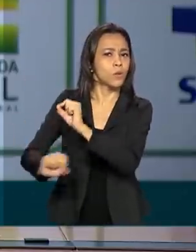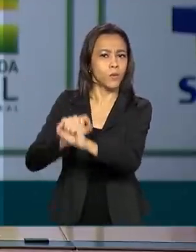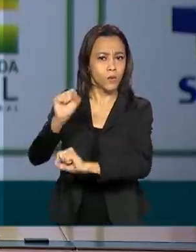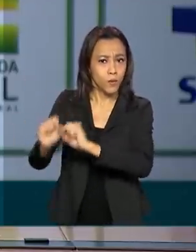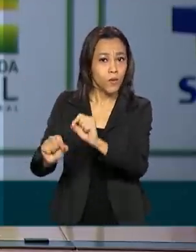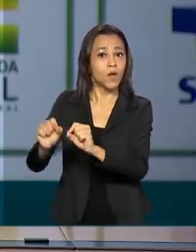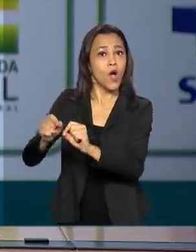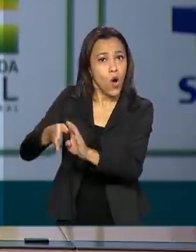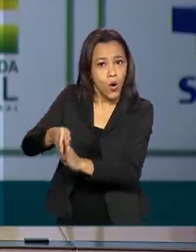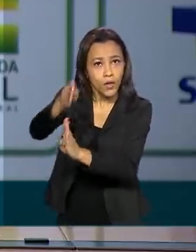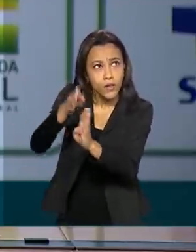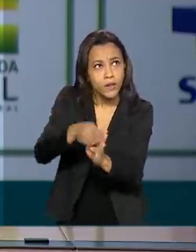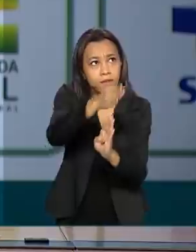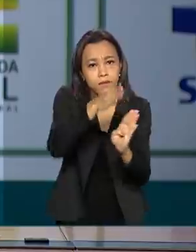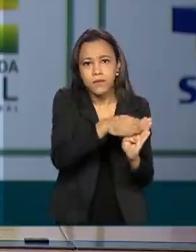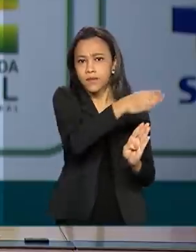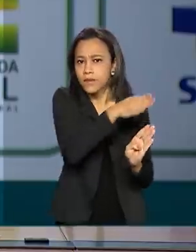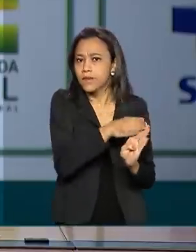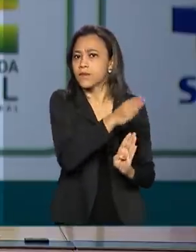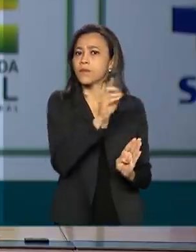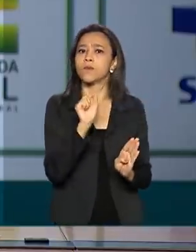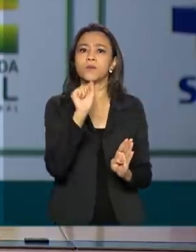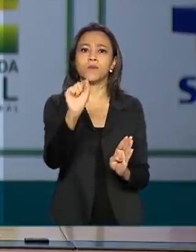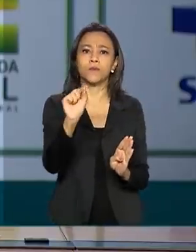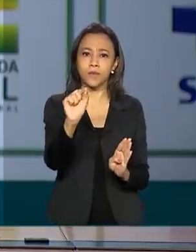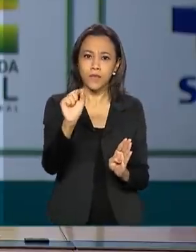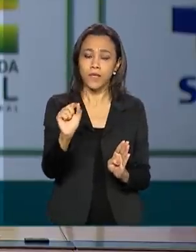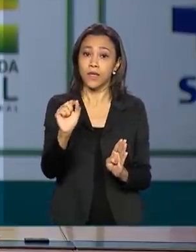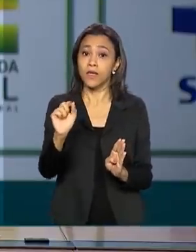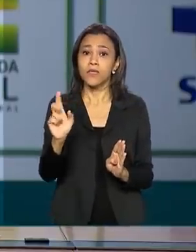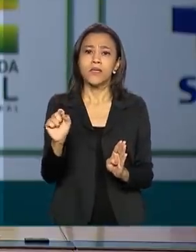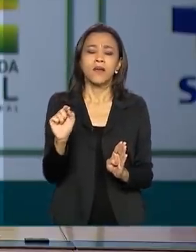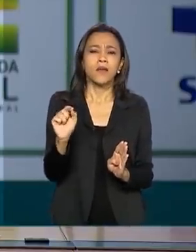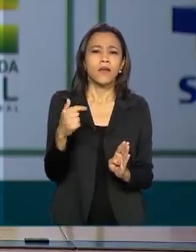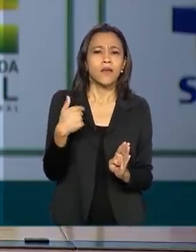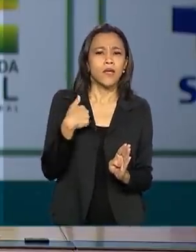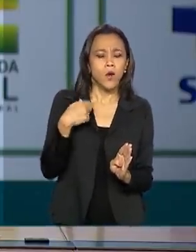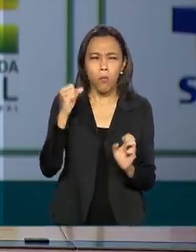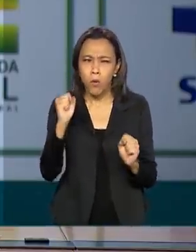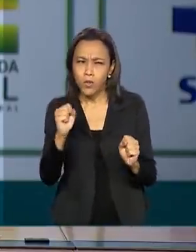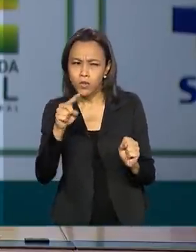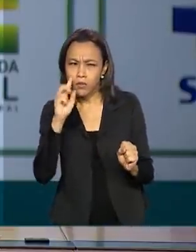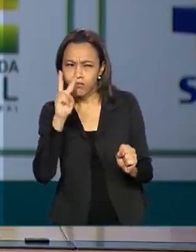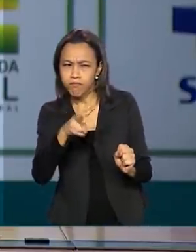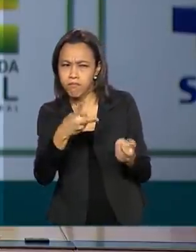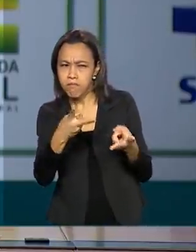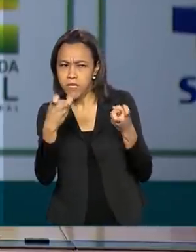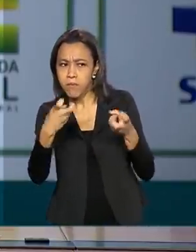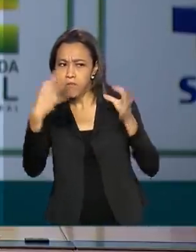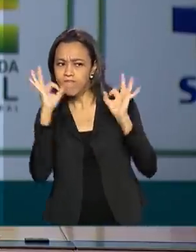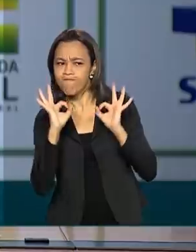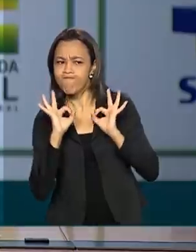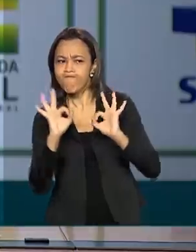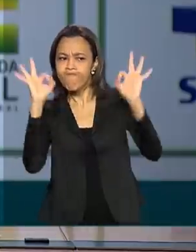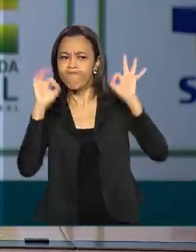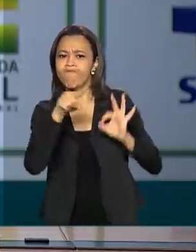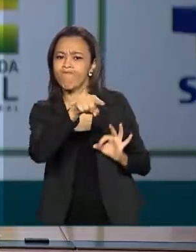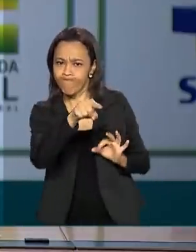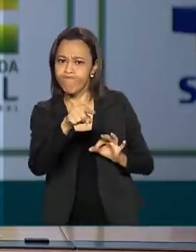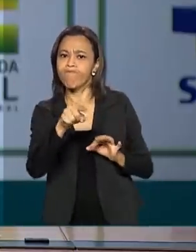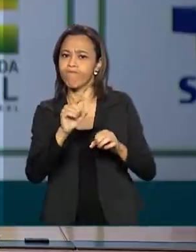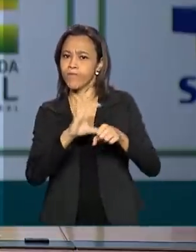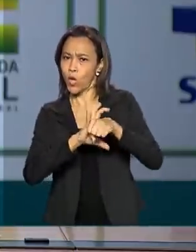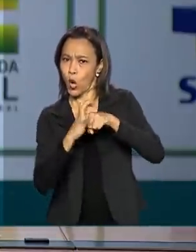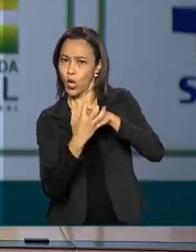orientações em que confirma as situações em que eu posso confirmar os casos, quer seja não apenas